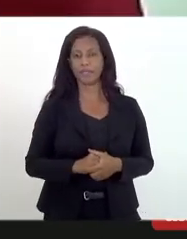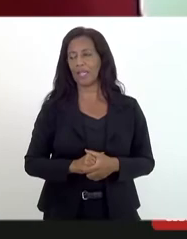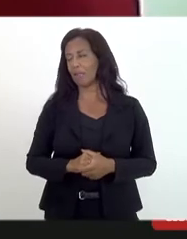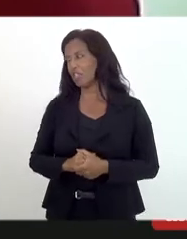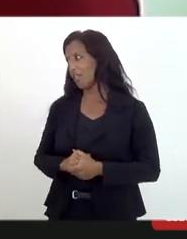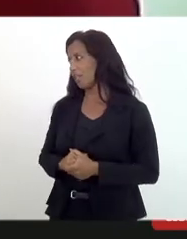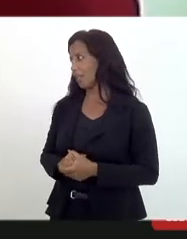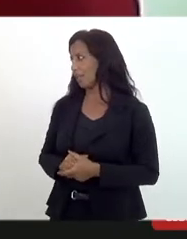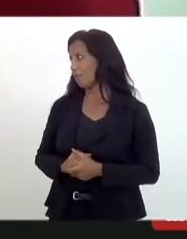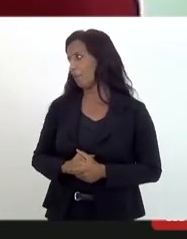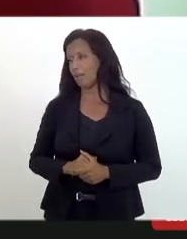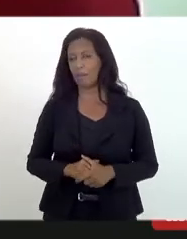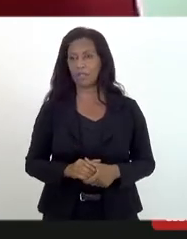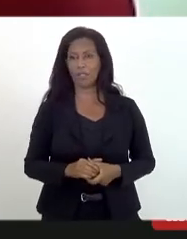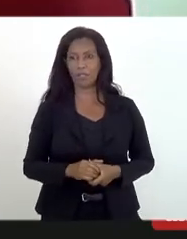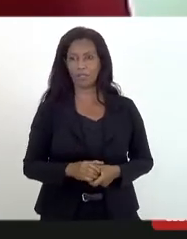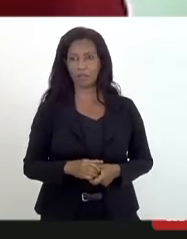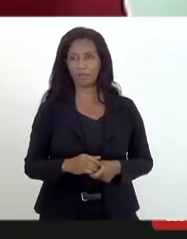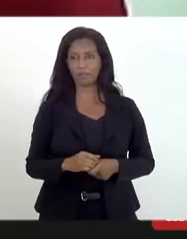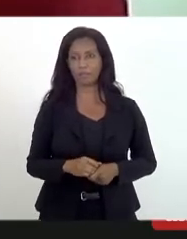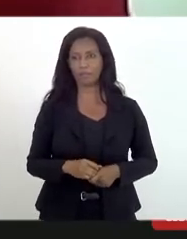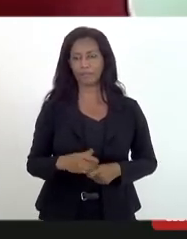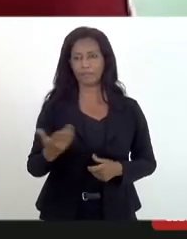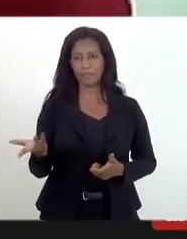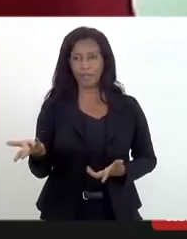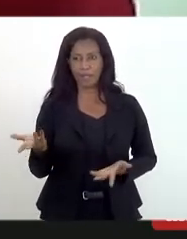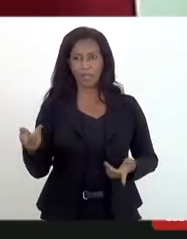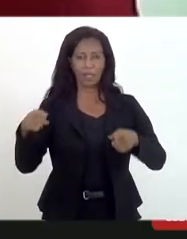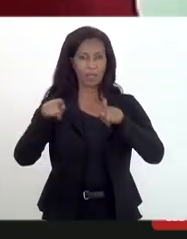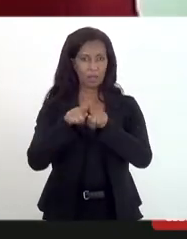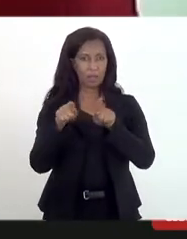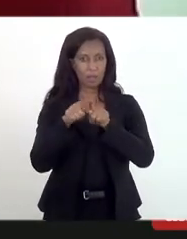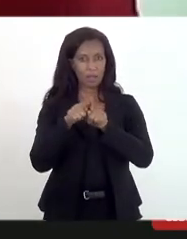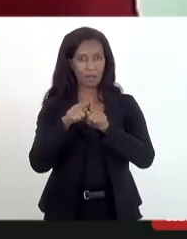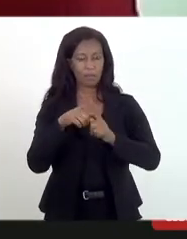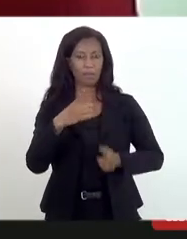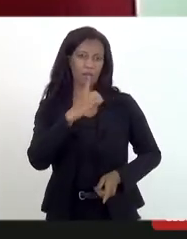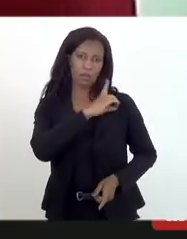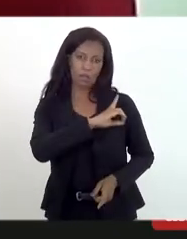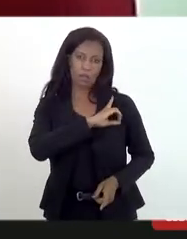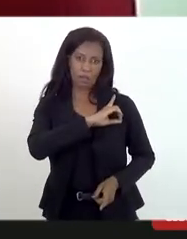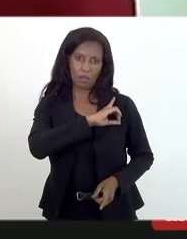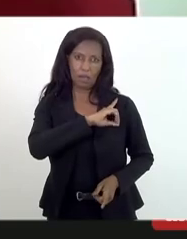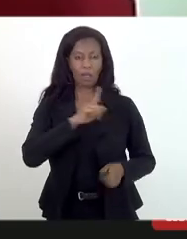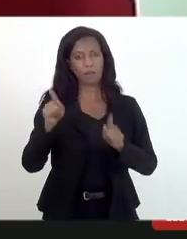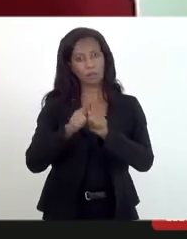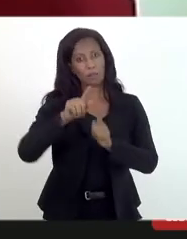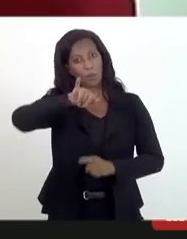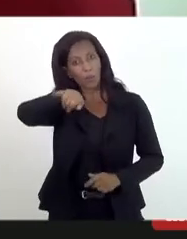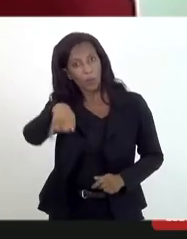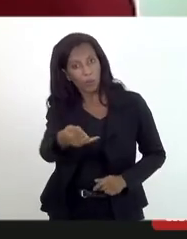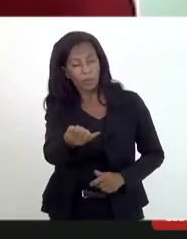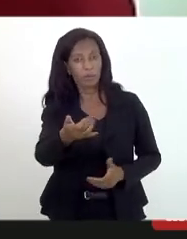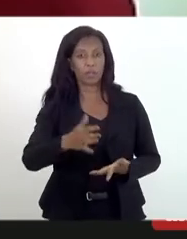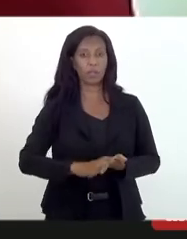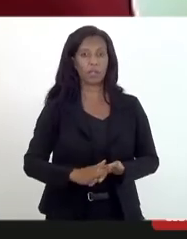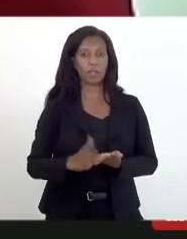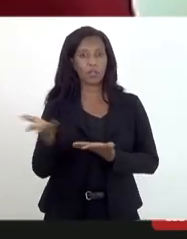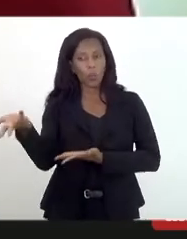Acho que a gente tem que... Também vou conversar com a delegada Márcia Nueri sobre a possibilidade de